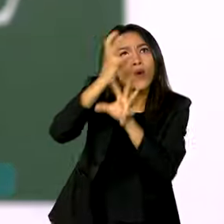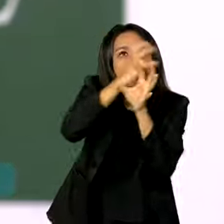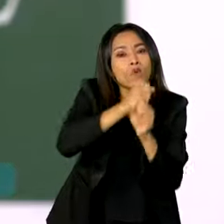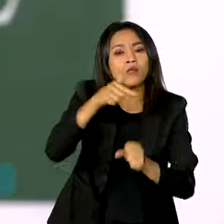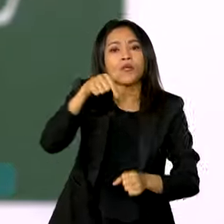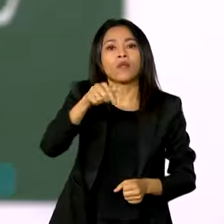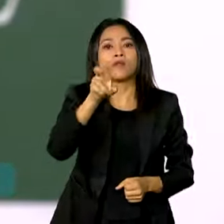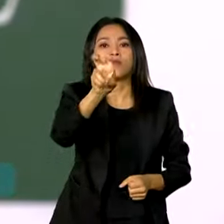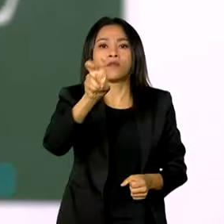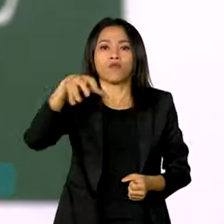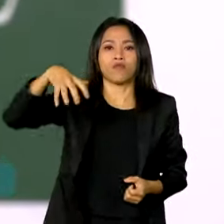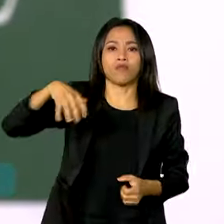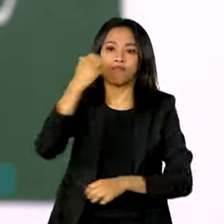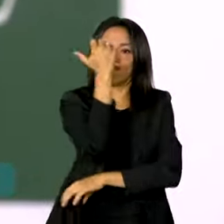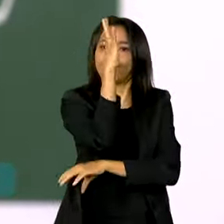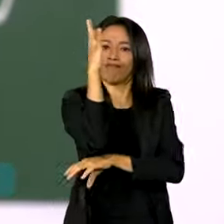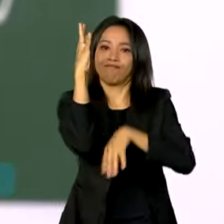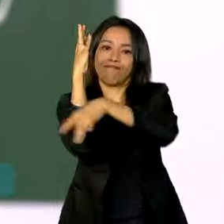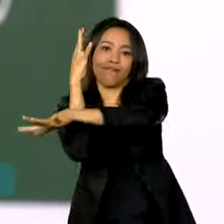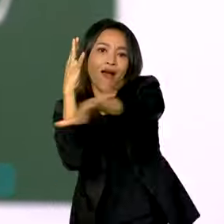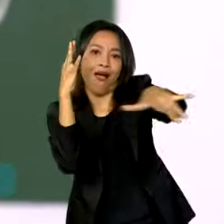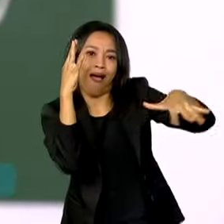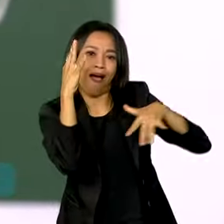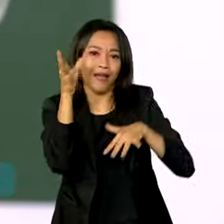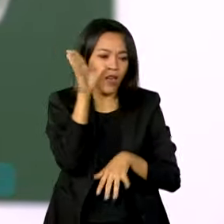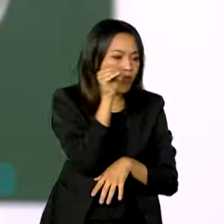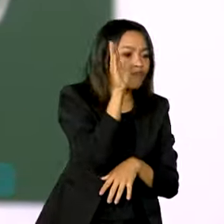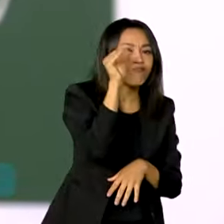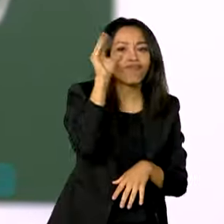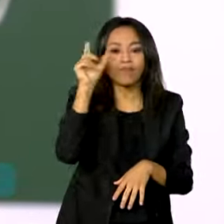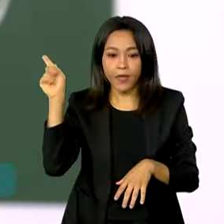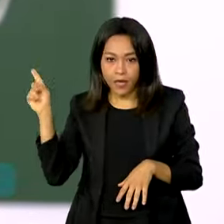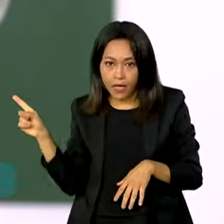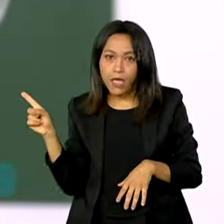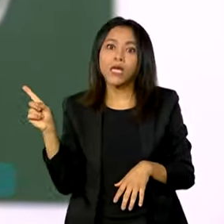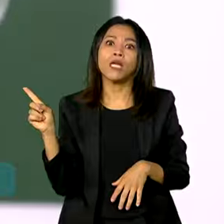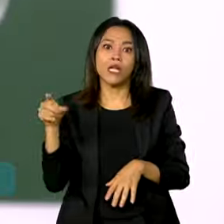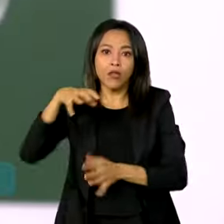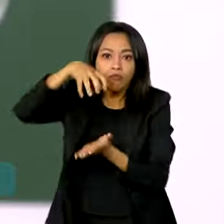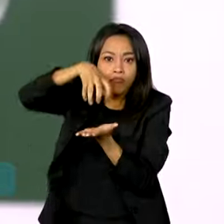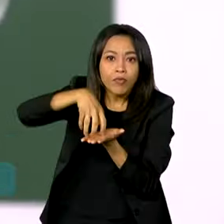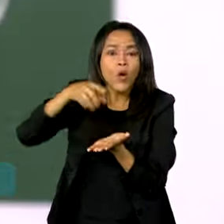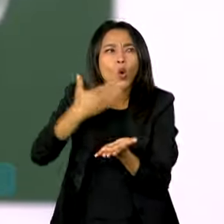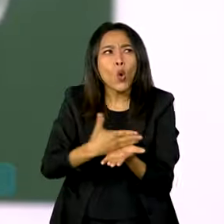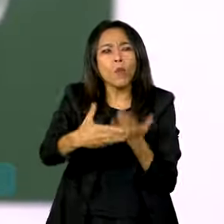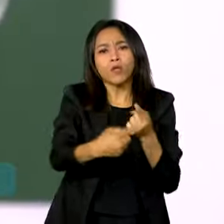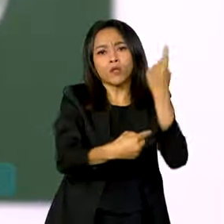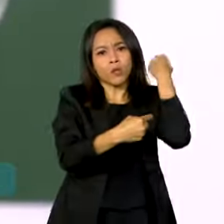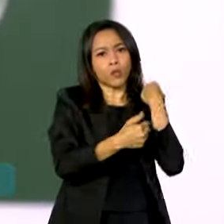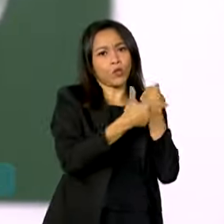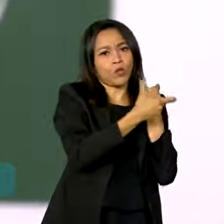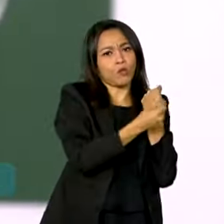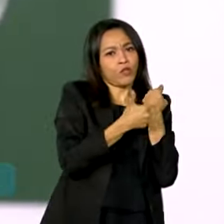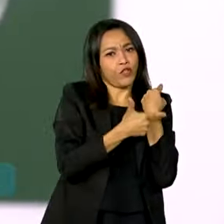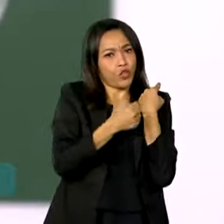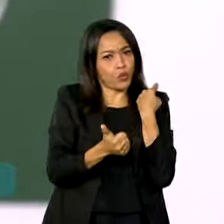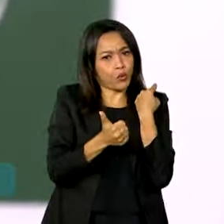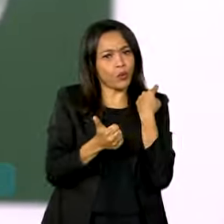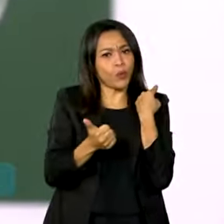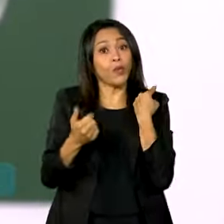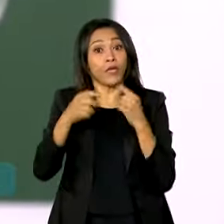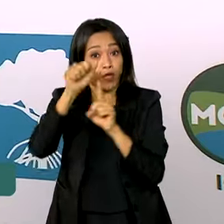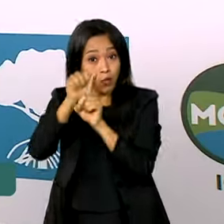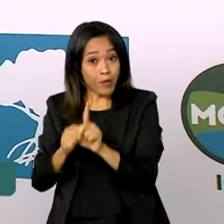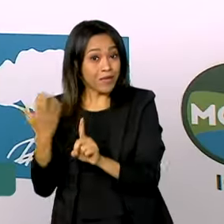nacionais do país. A expedição pelas unidades de conservação começou em 2021 e só terminou mês